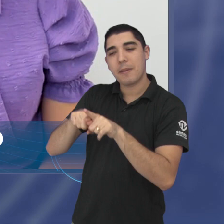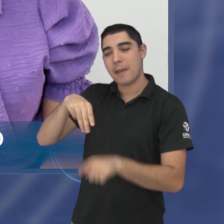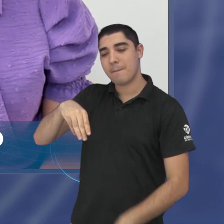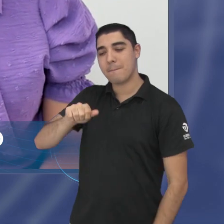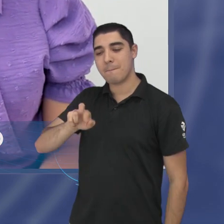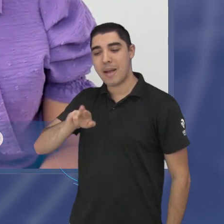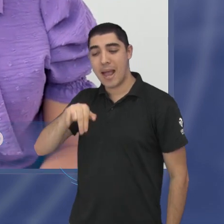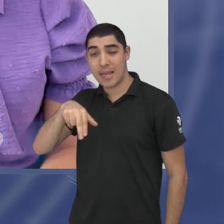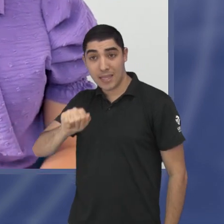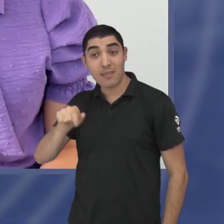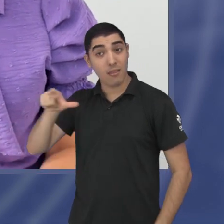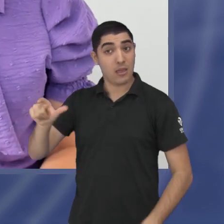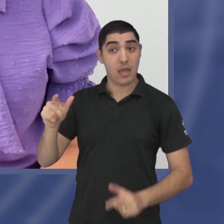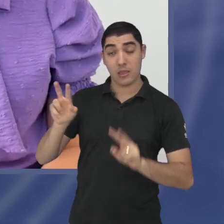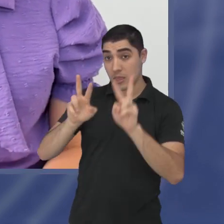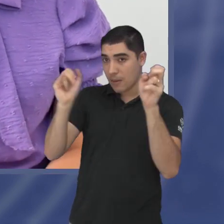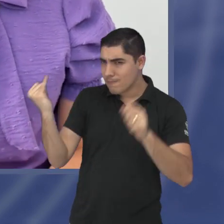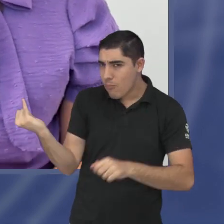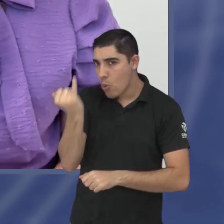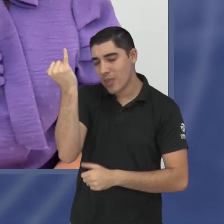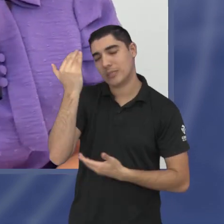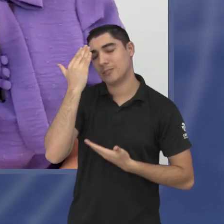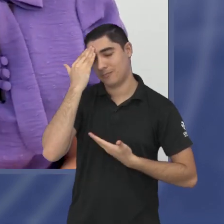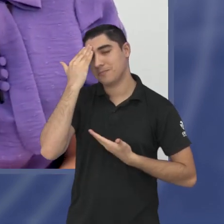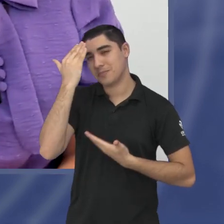tão importante. Obrigada.